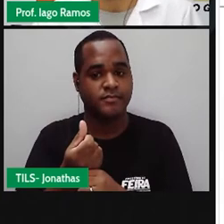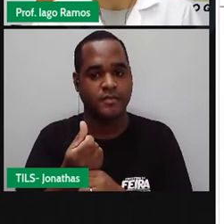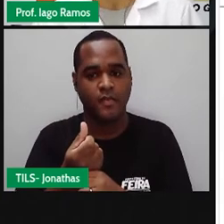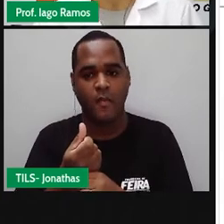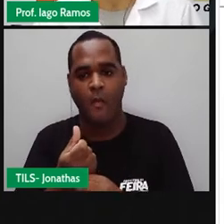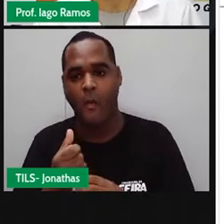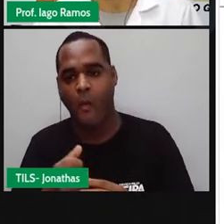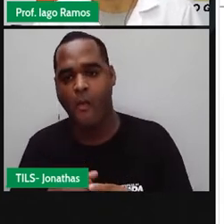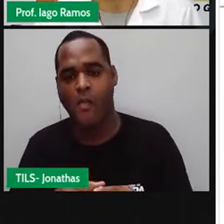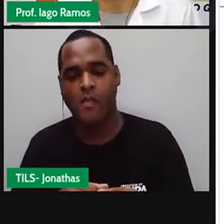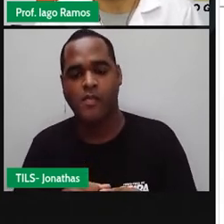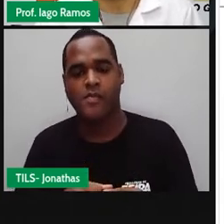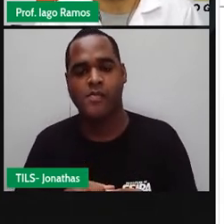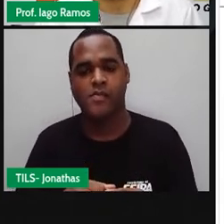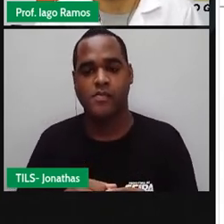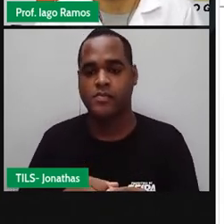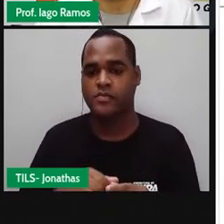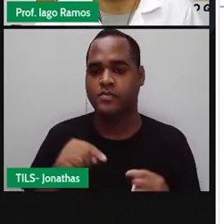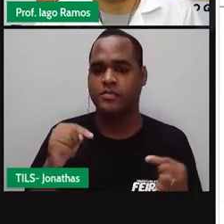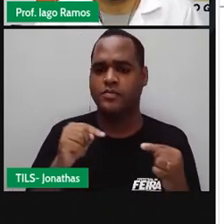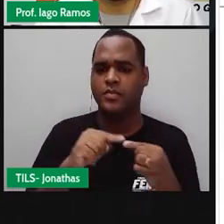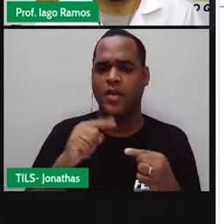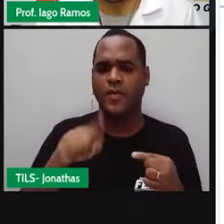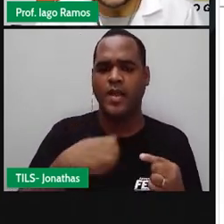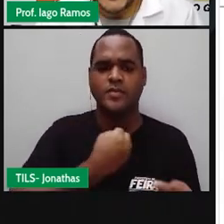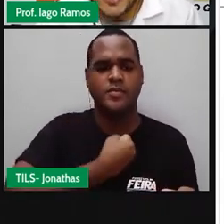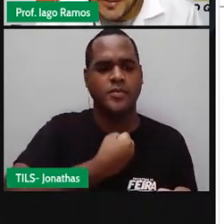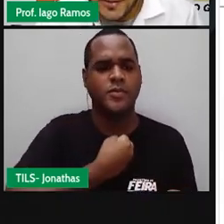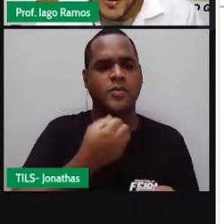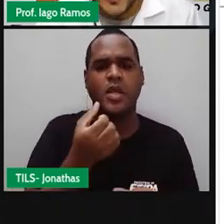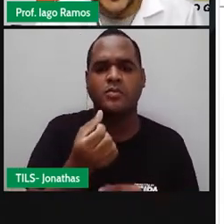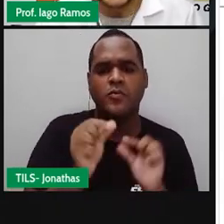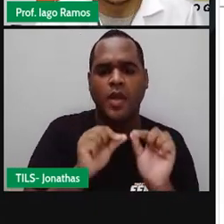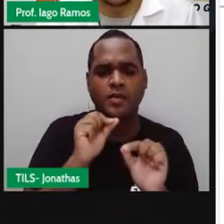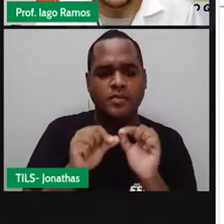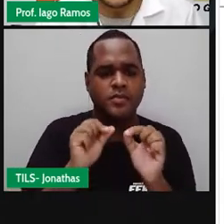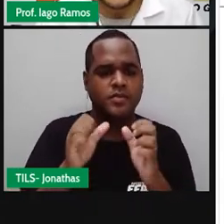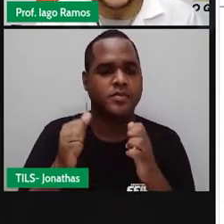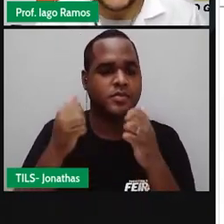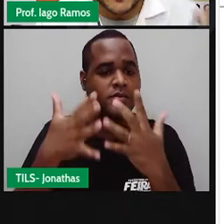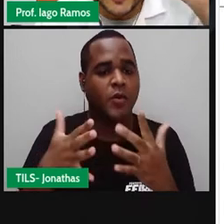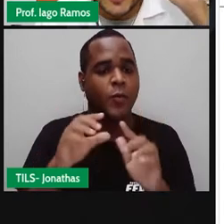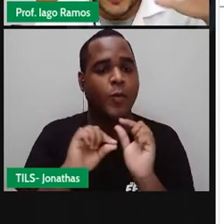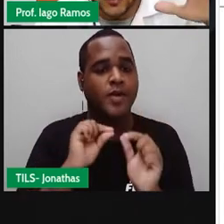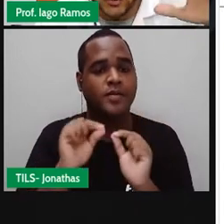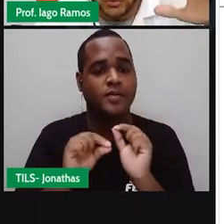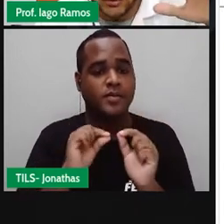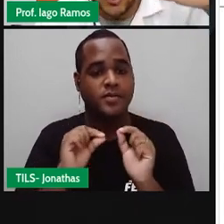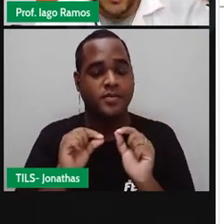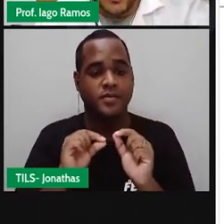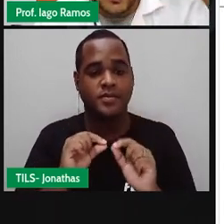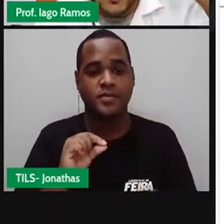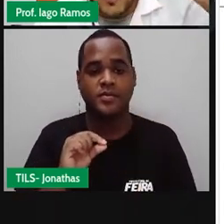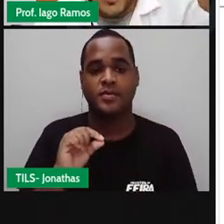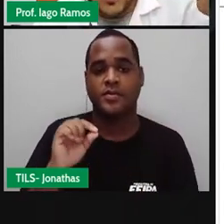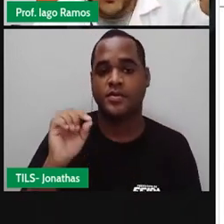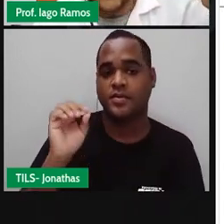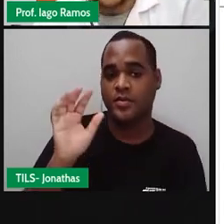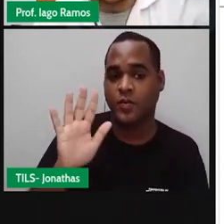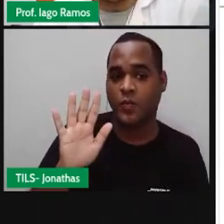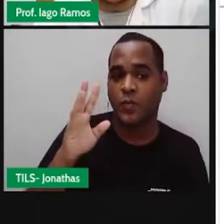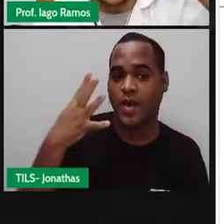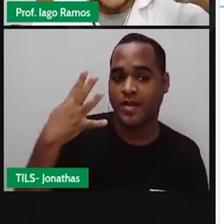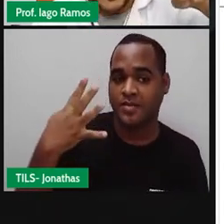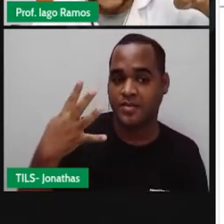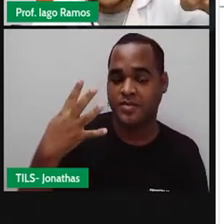Quem é o sucessor do número seis? Resposta em cinco, quatro,